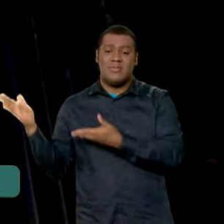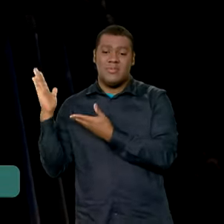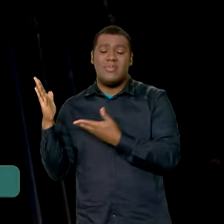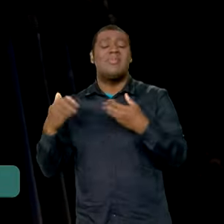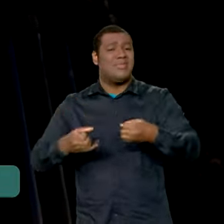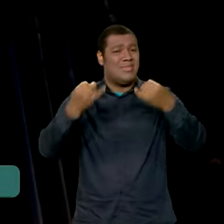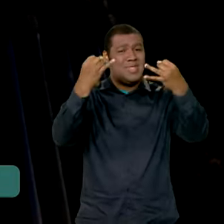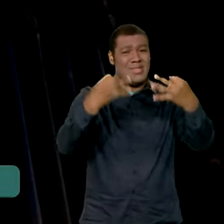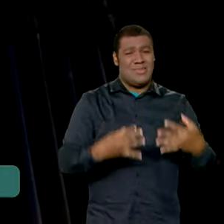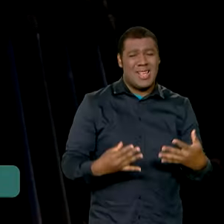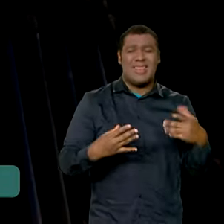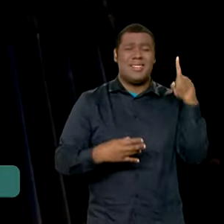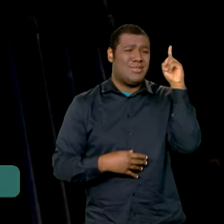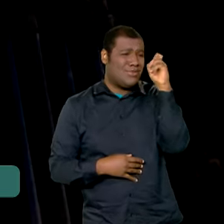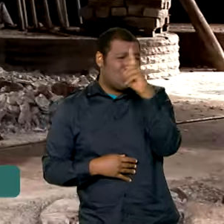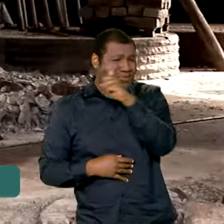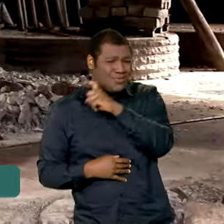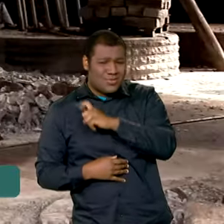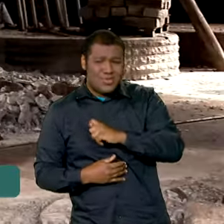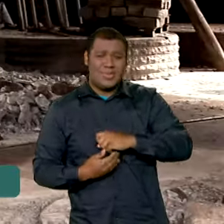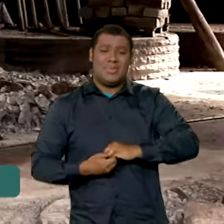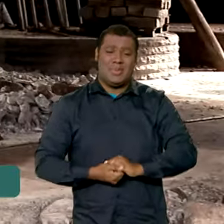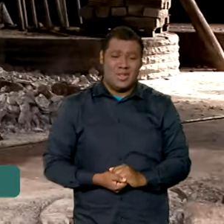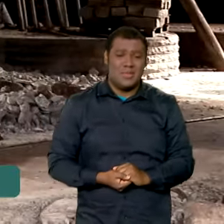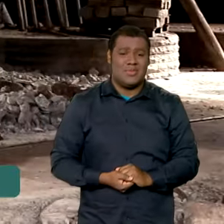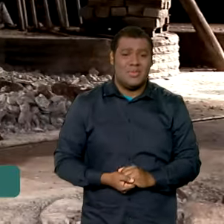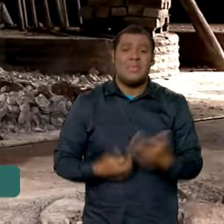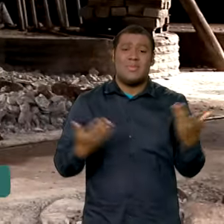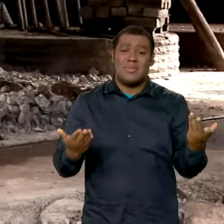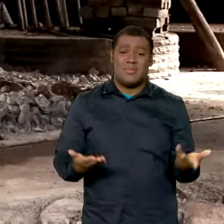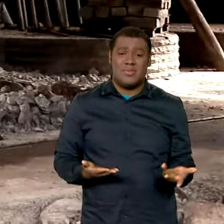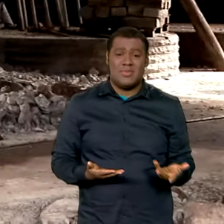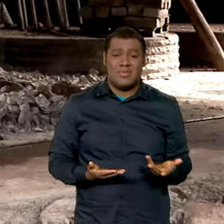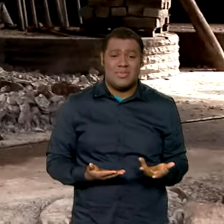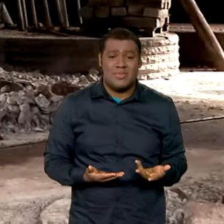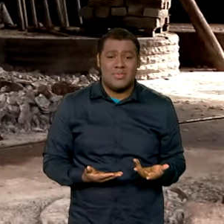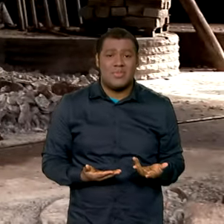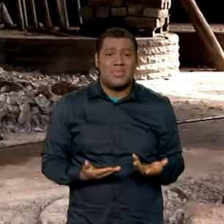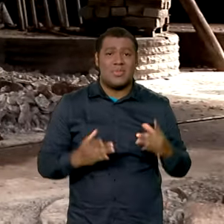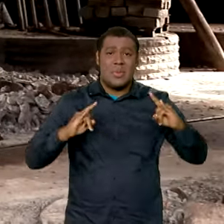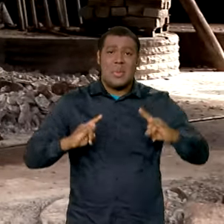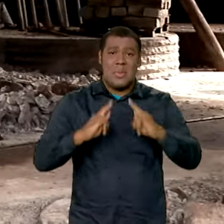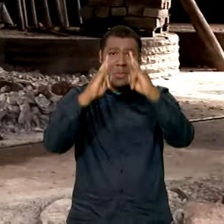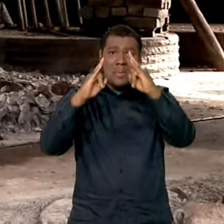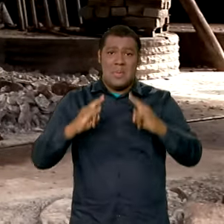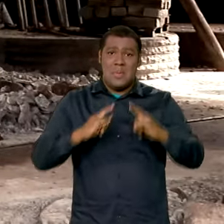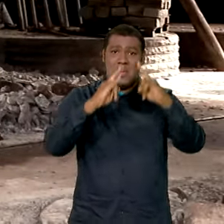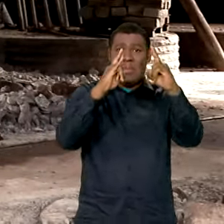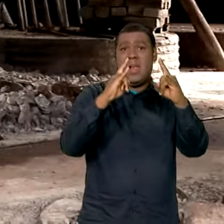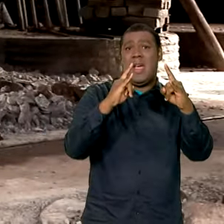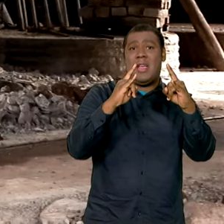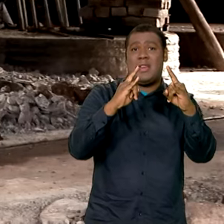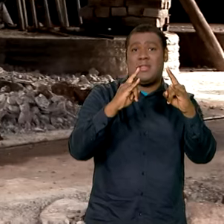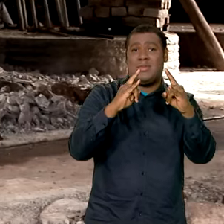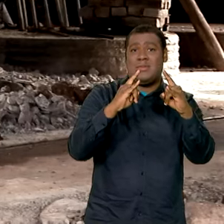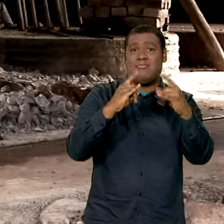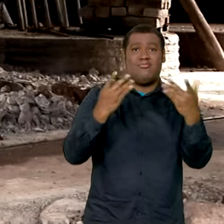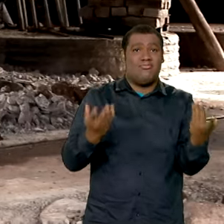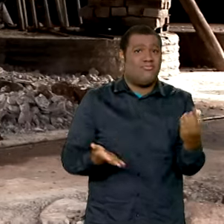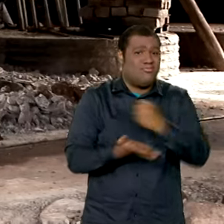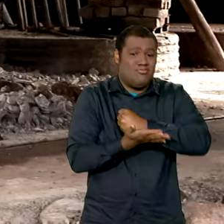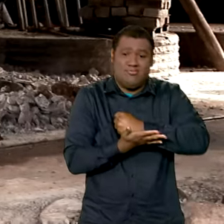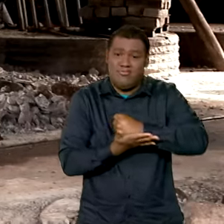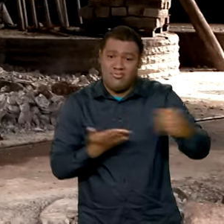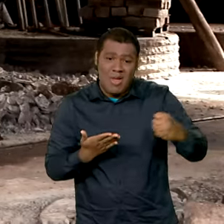realidade enfrentada pela vinícola. O prédio em si, que vai ter que ser demolido, ele não tem mais condições de ser